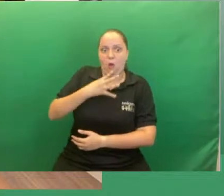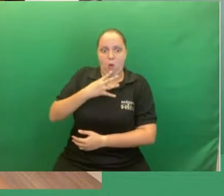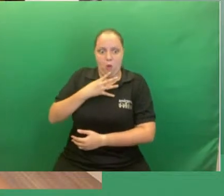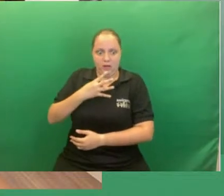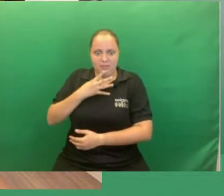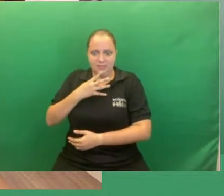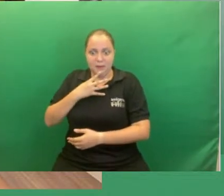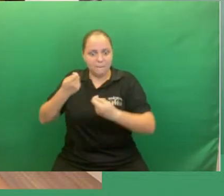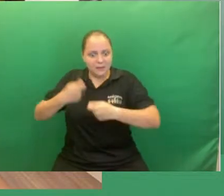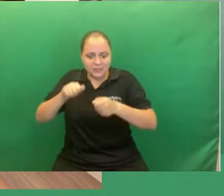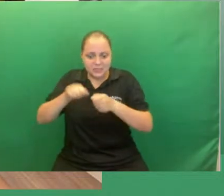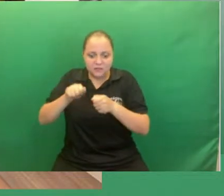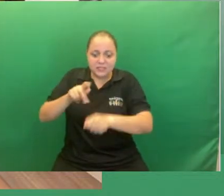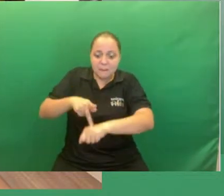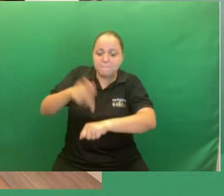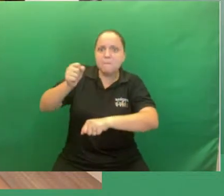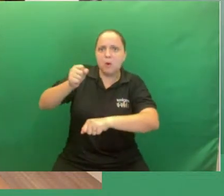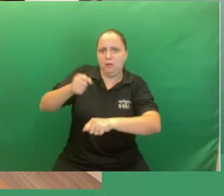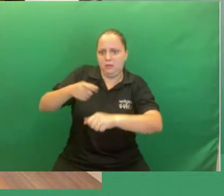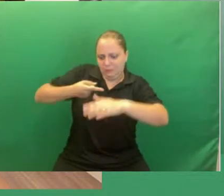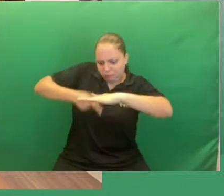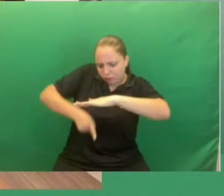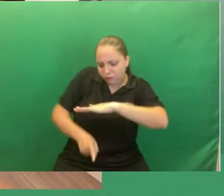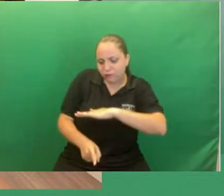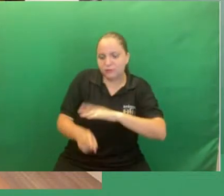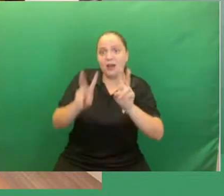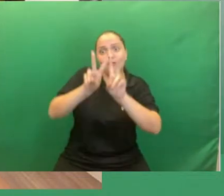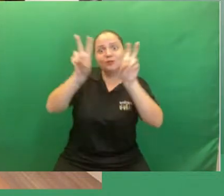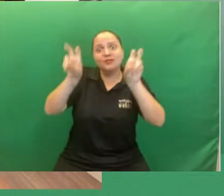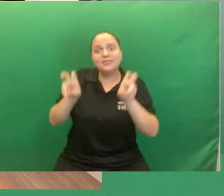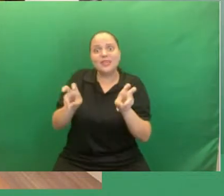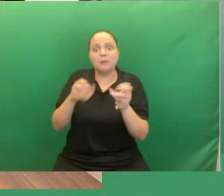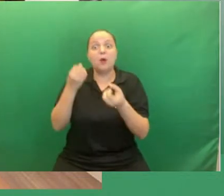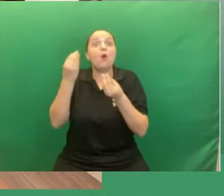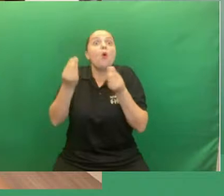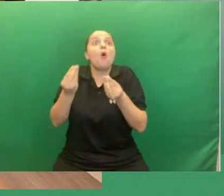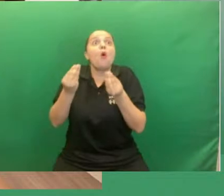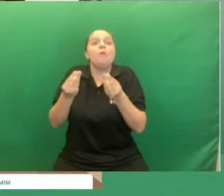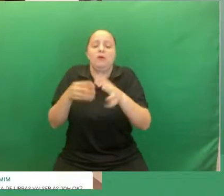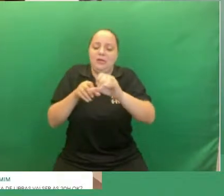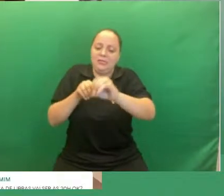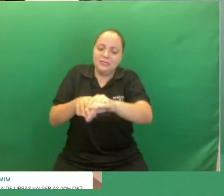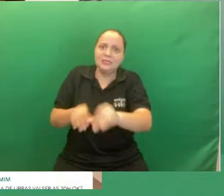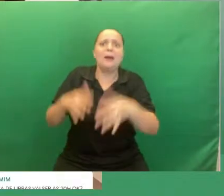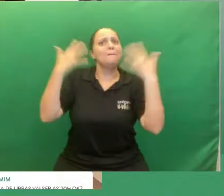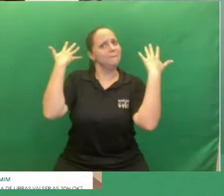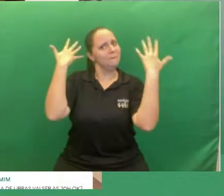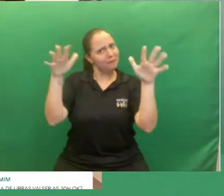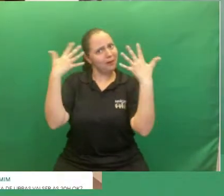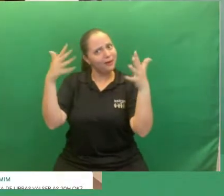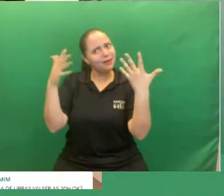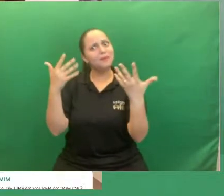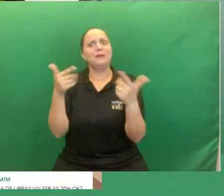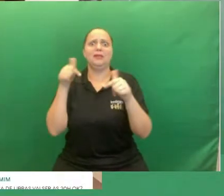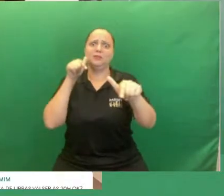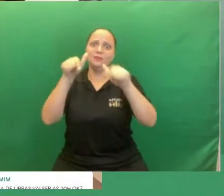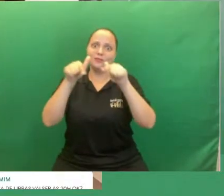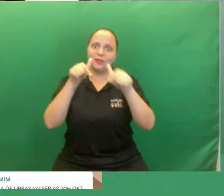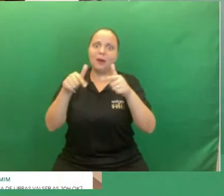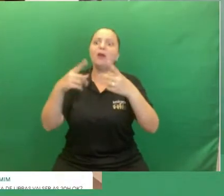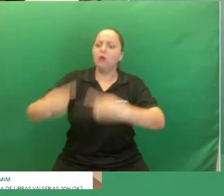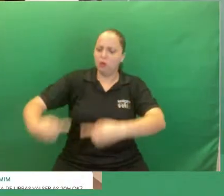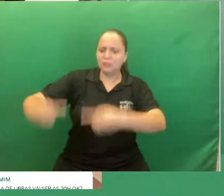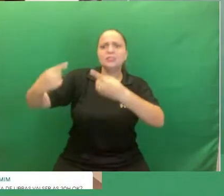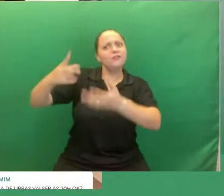-graduação para poder se aprofundar no ensino. Então, parabéns pelo trabalho e os desafios são